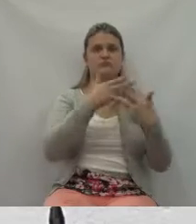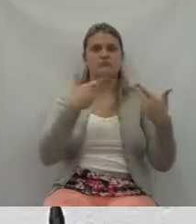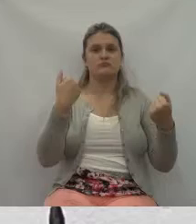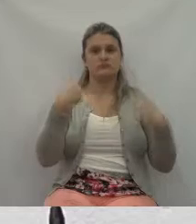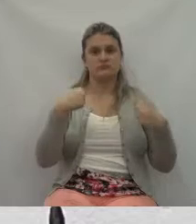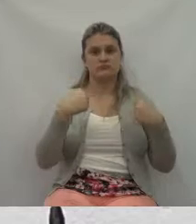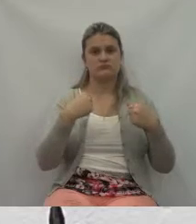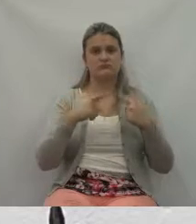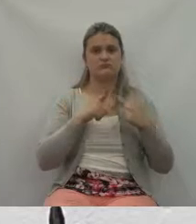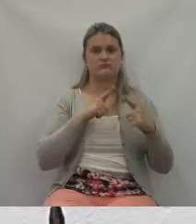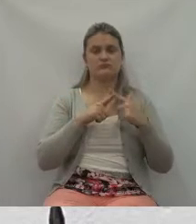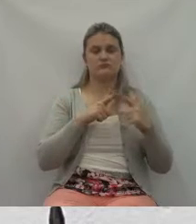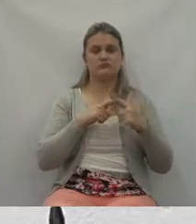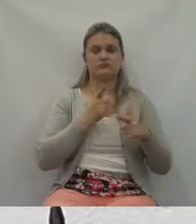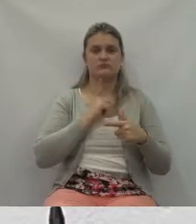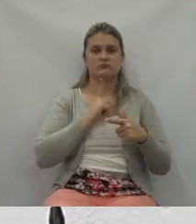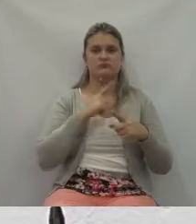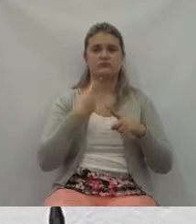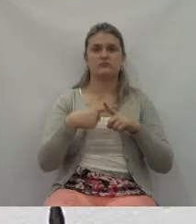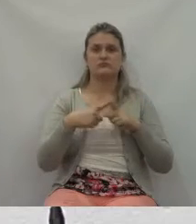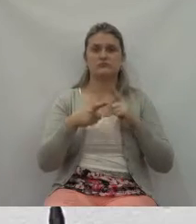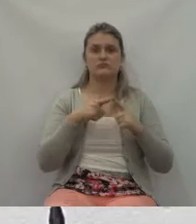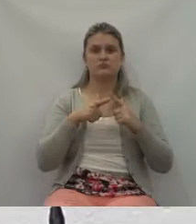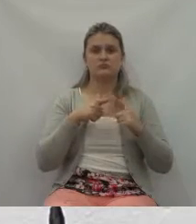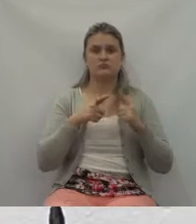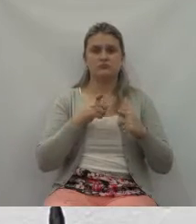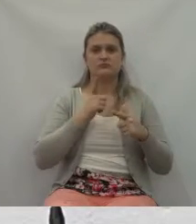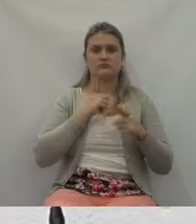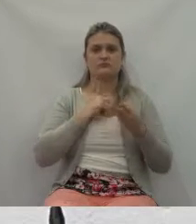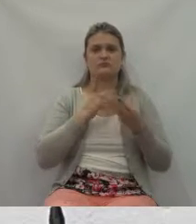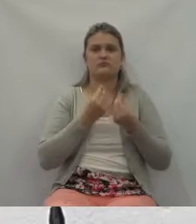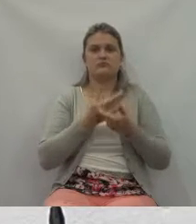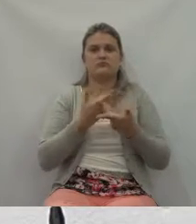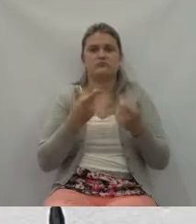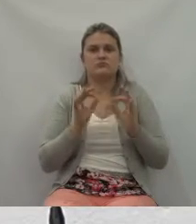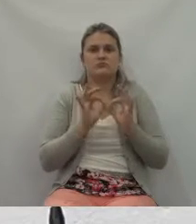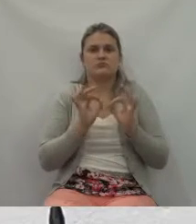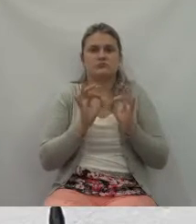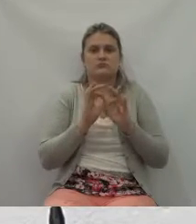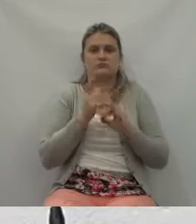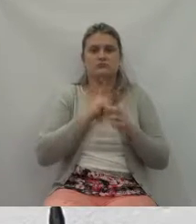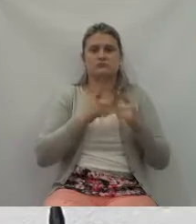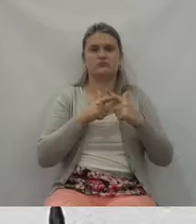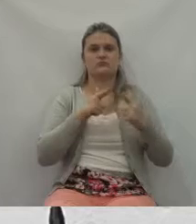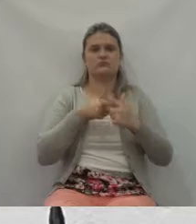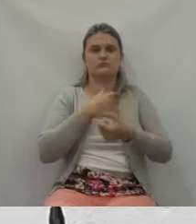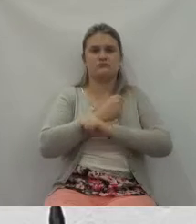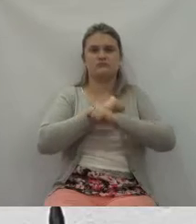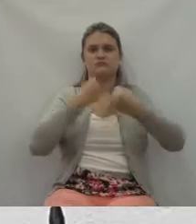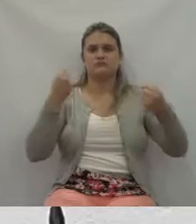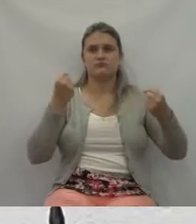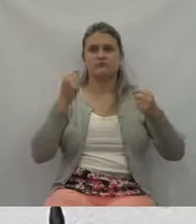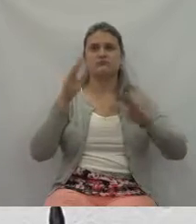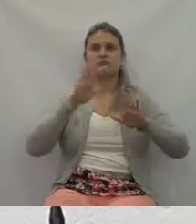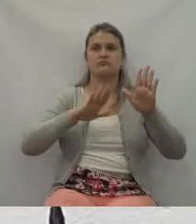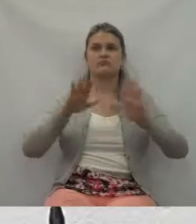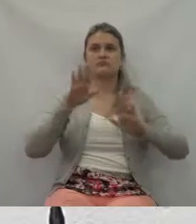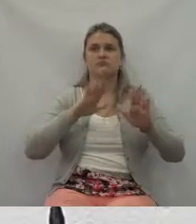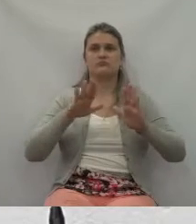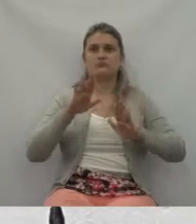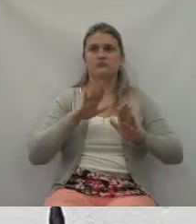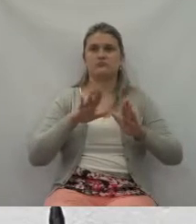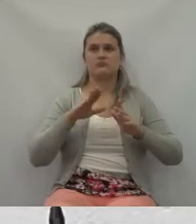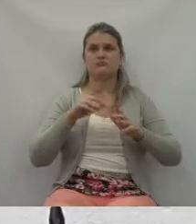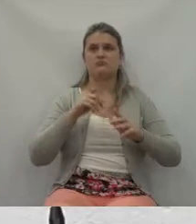os problemas aqui ficam muito pequenos perto de um problema desse. E a gente começa a se perguntar, será que nós